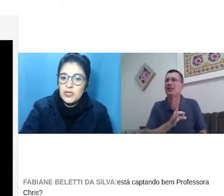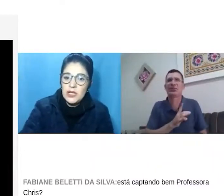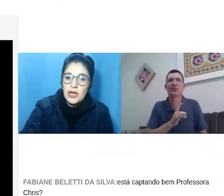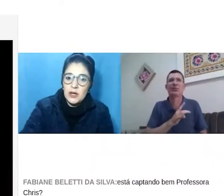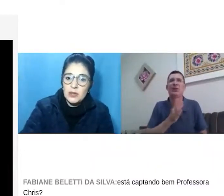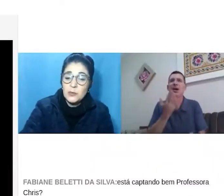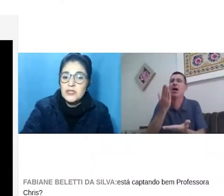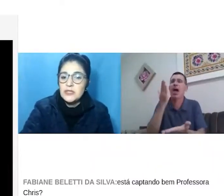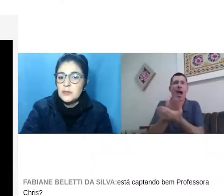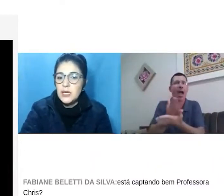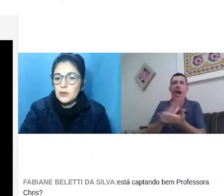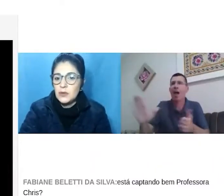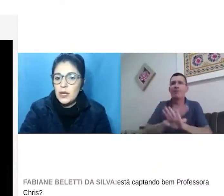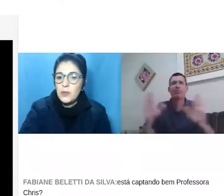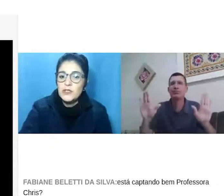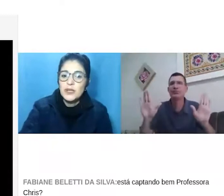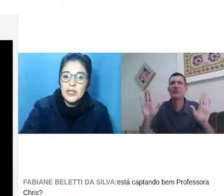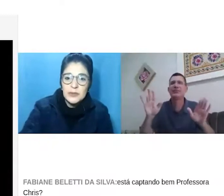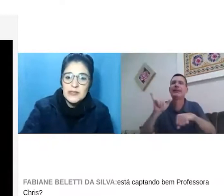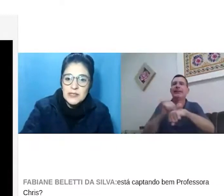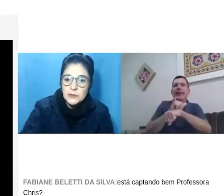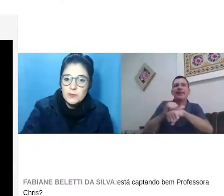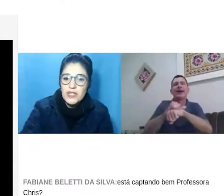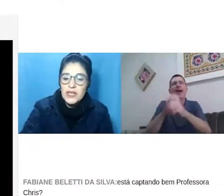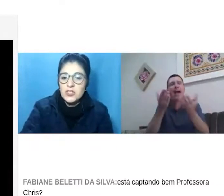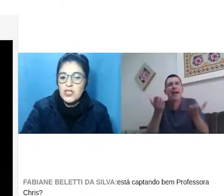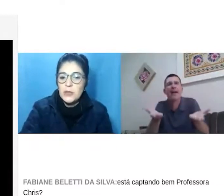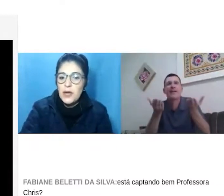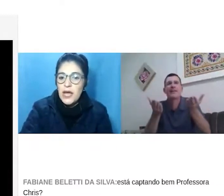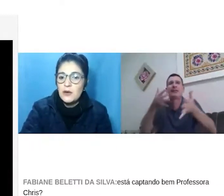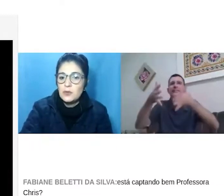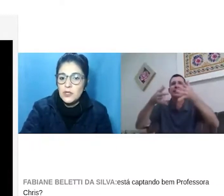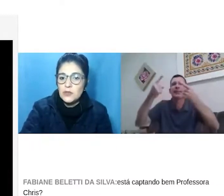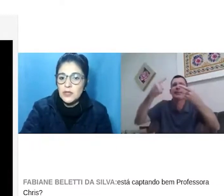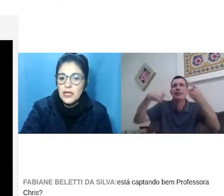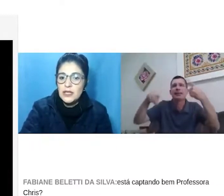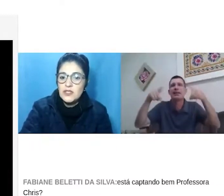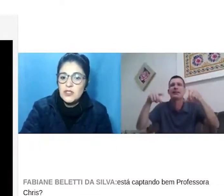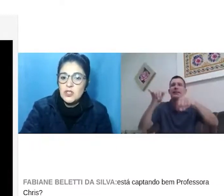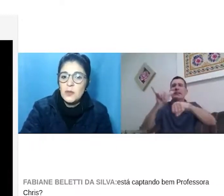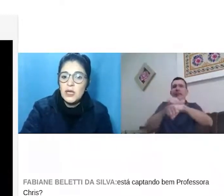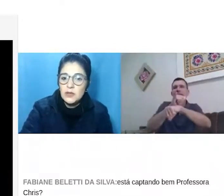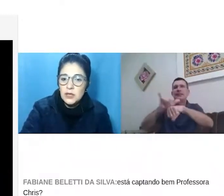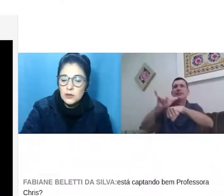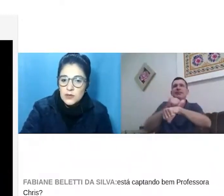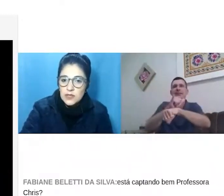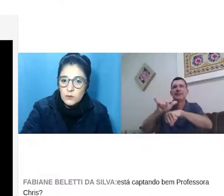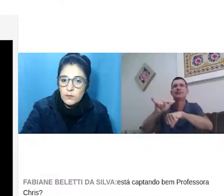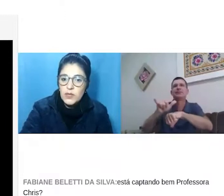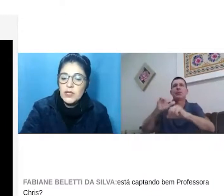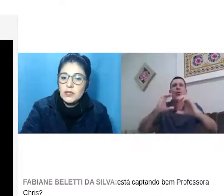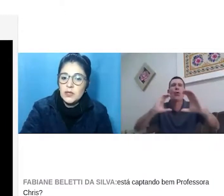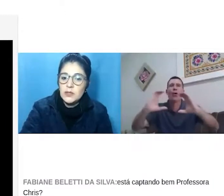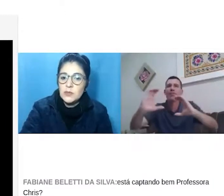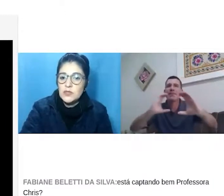compreender a aula. Não precisa medo, é apenas uma adaptação. A gente tem que parar com isso, né? E sentir medo da inclusão.